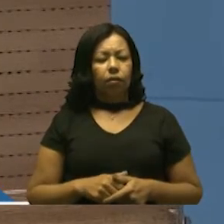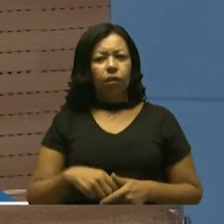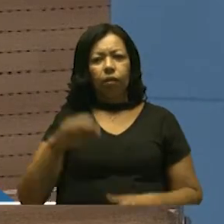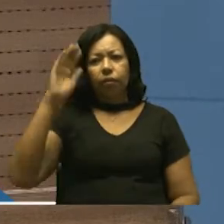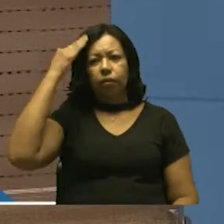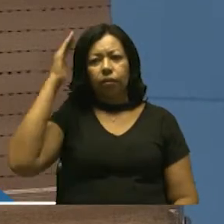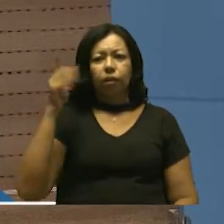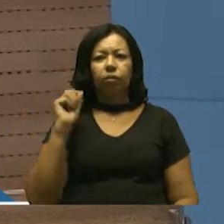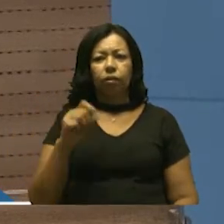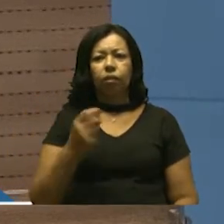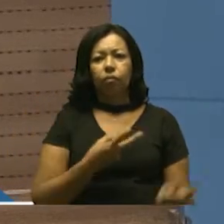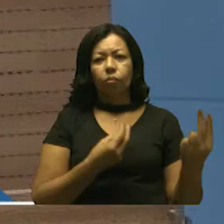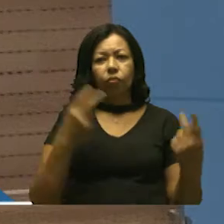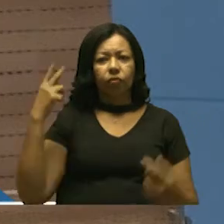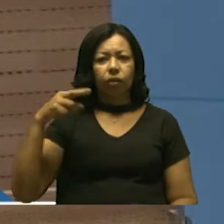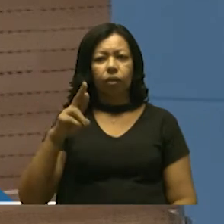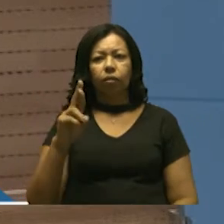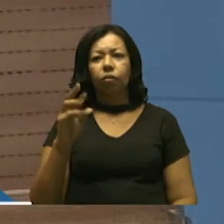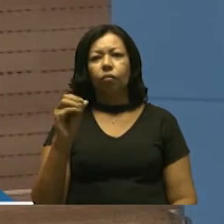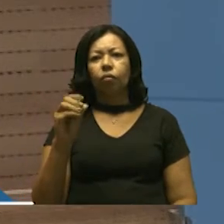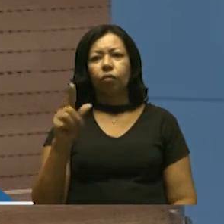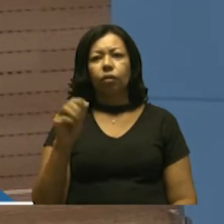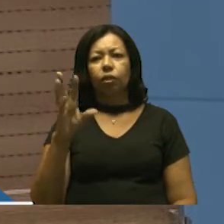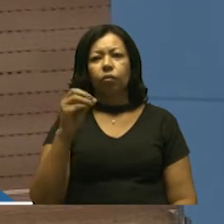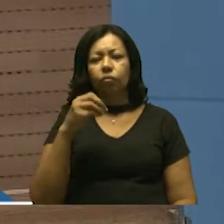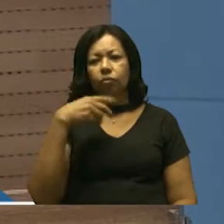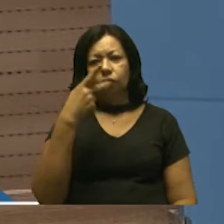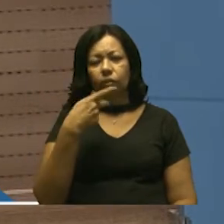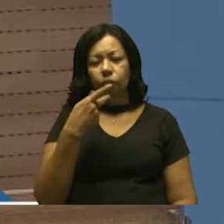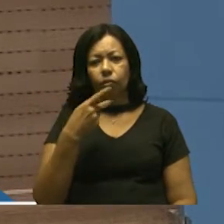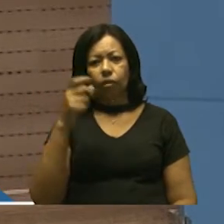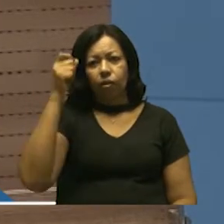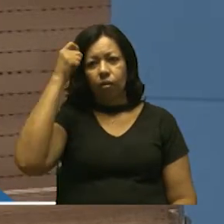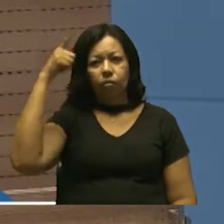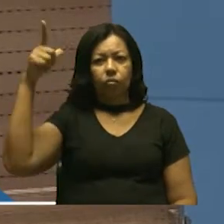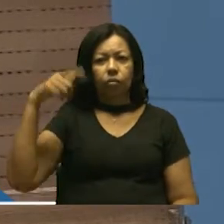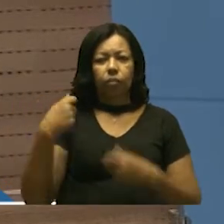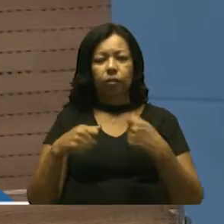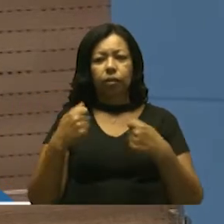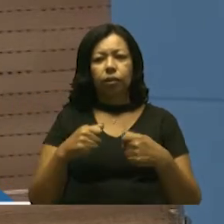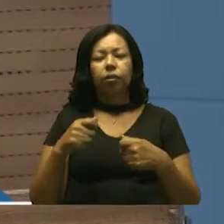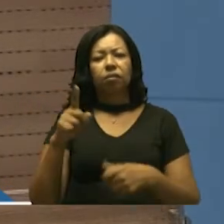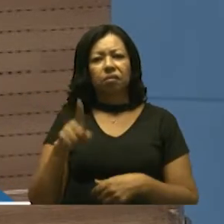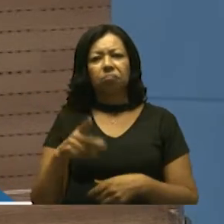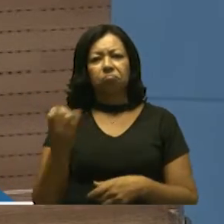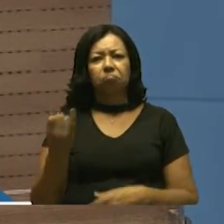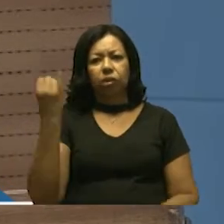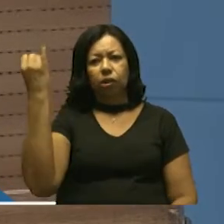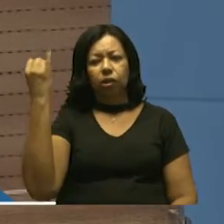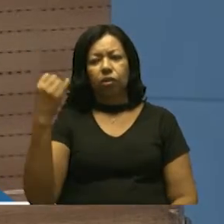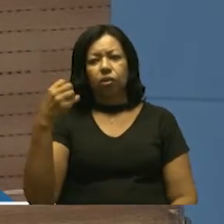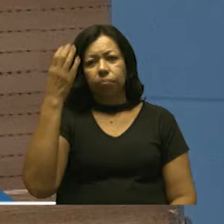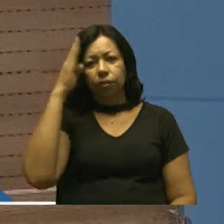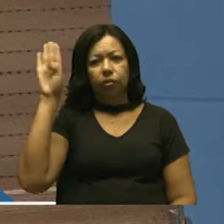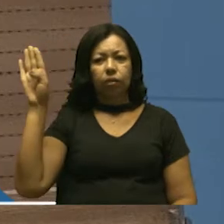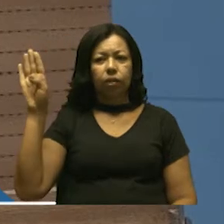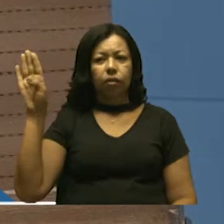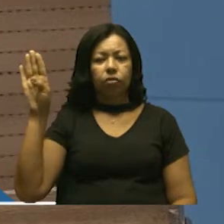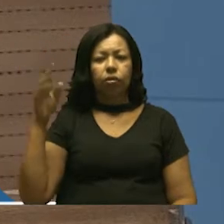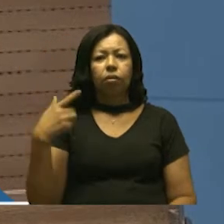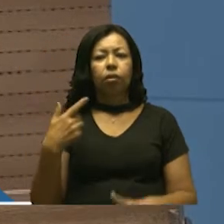entendo que, assim como o vereador Rodrigo acabou de comentar, a cultura tem que ser levada a sério, tem que estar em prioridade